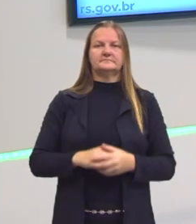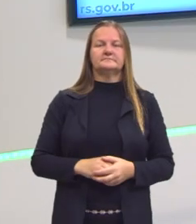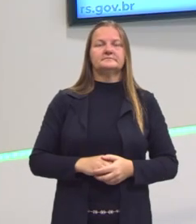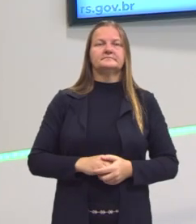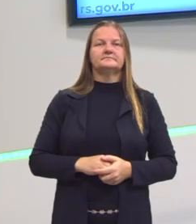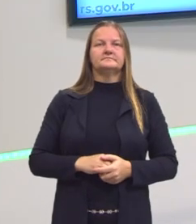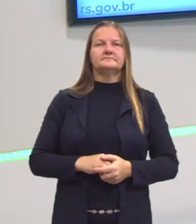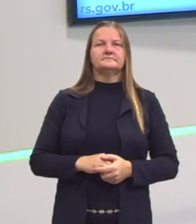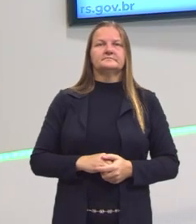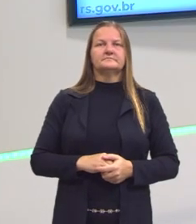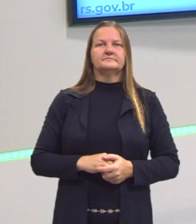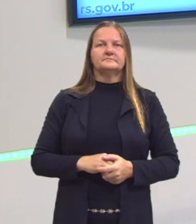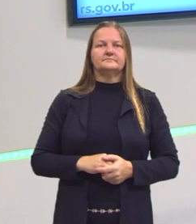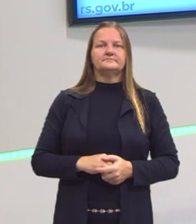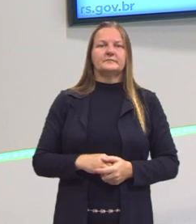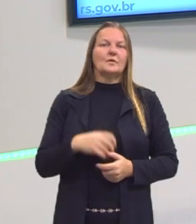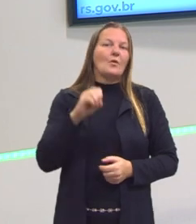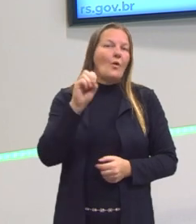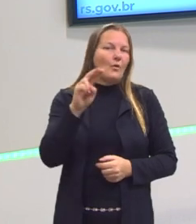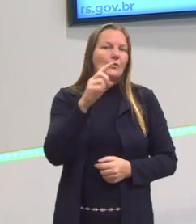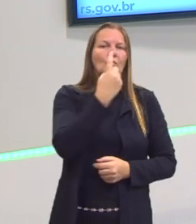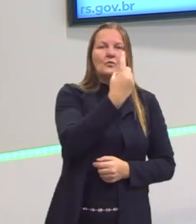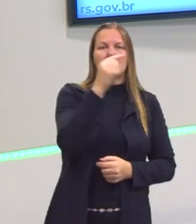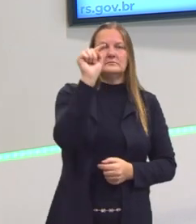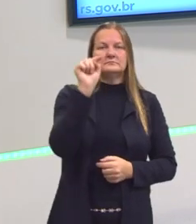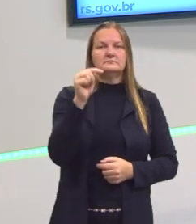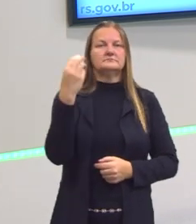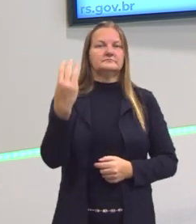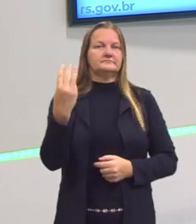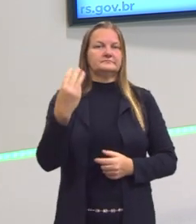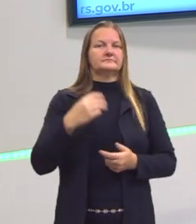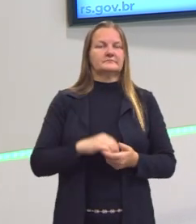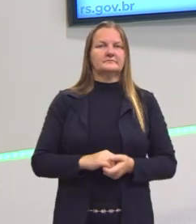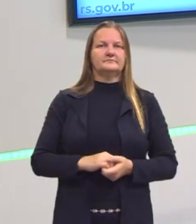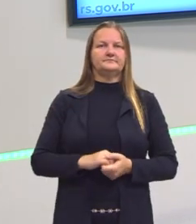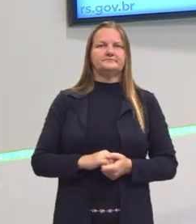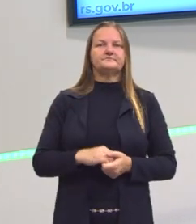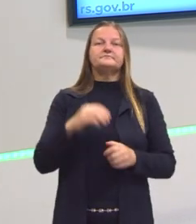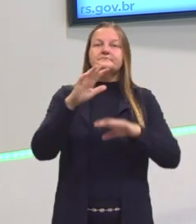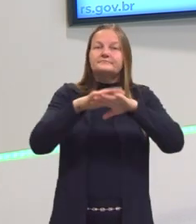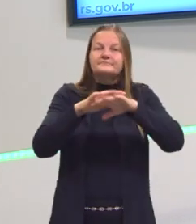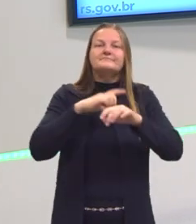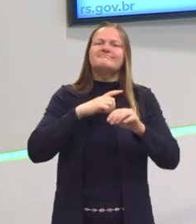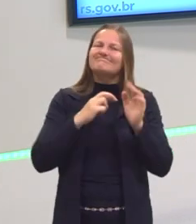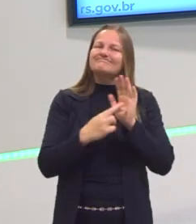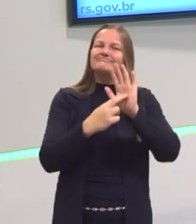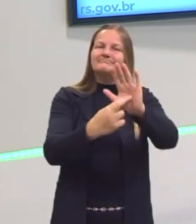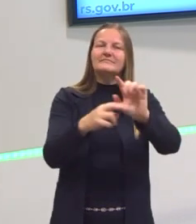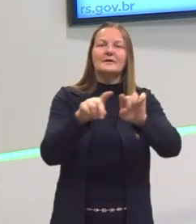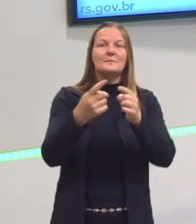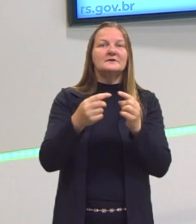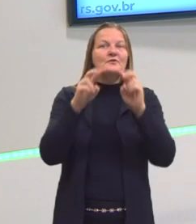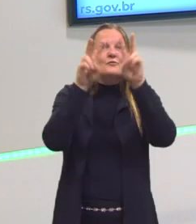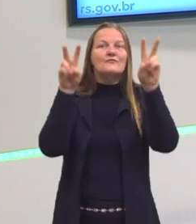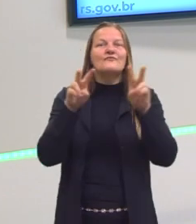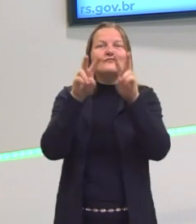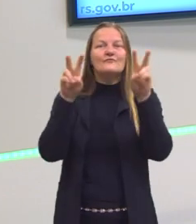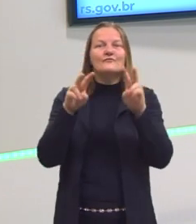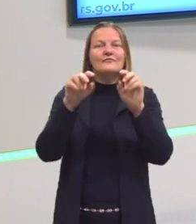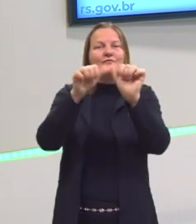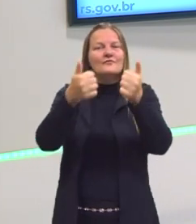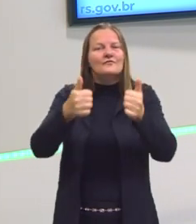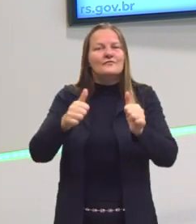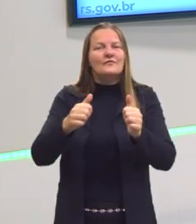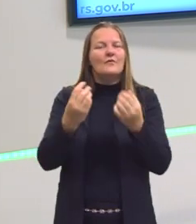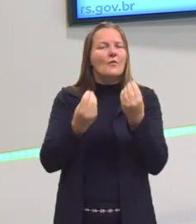Assim, na matemática, a gente tem essas representações, mas uma das formas da gente visualizar muitas vezes